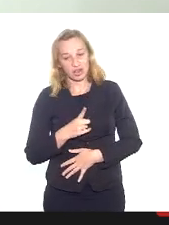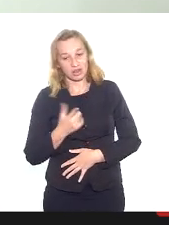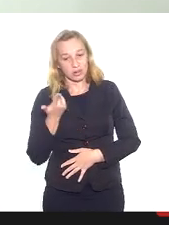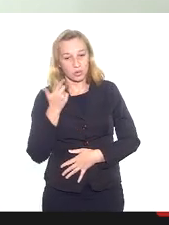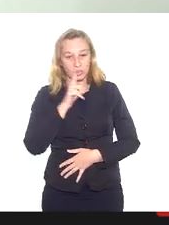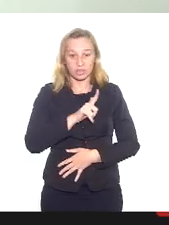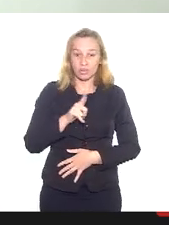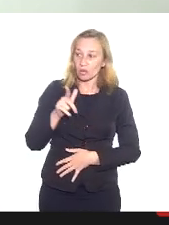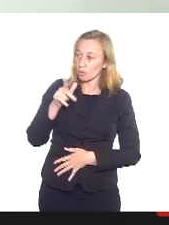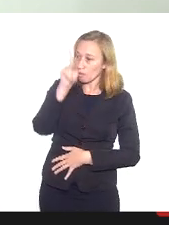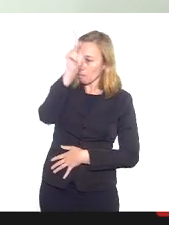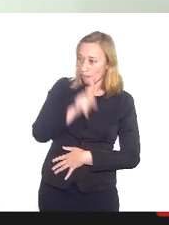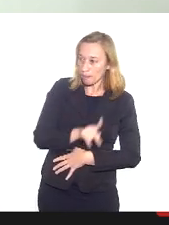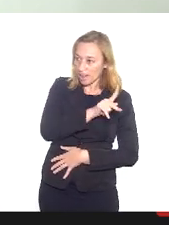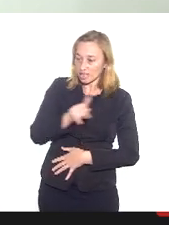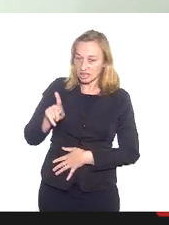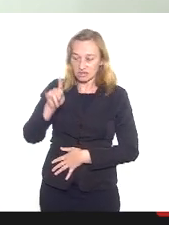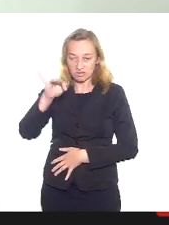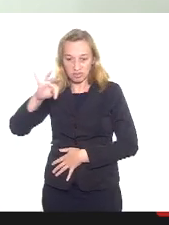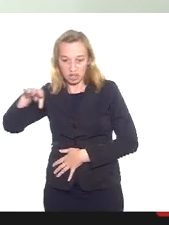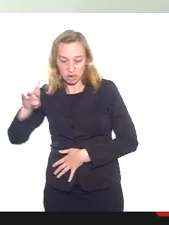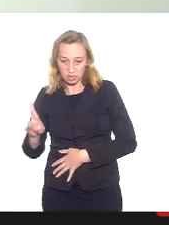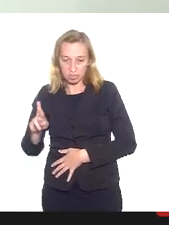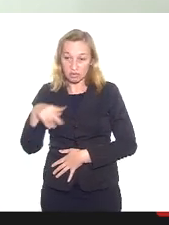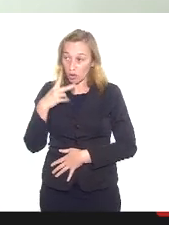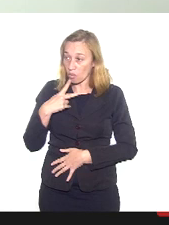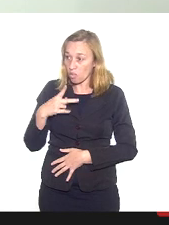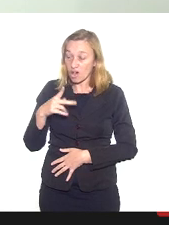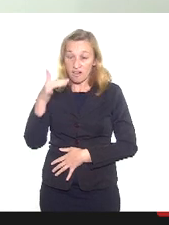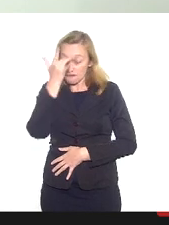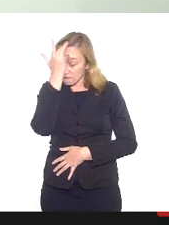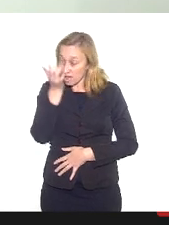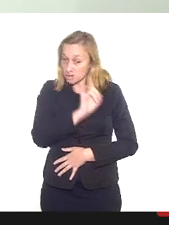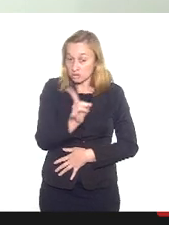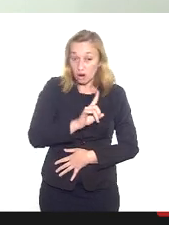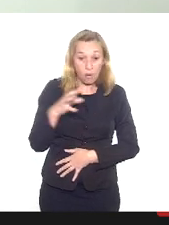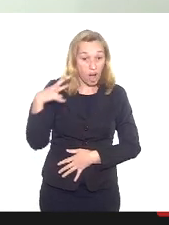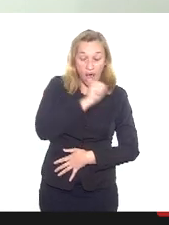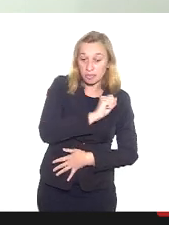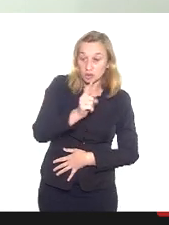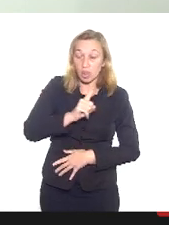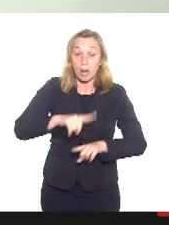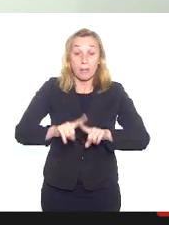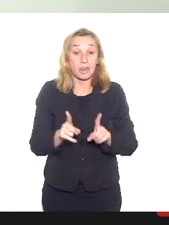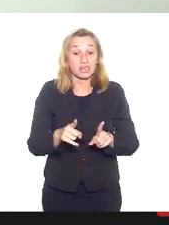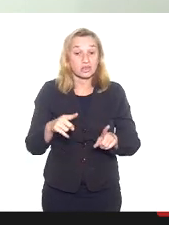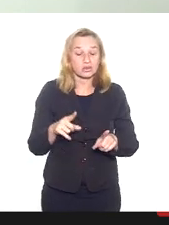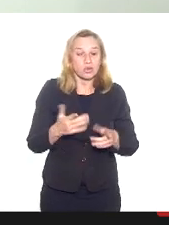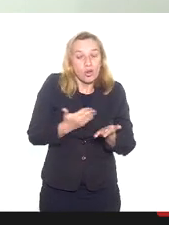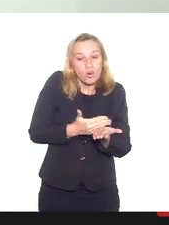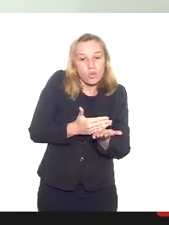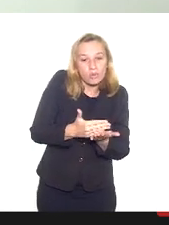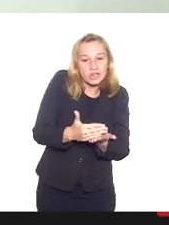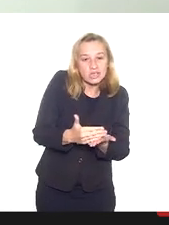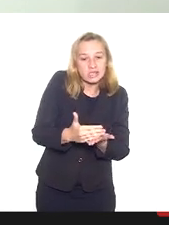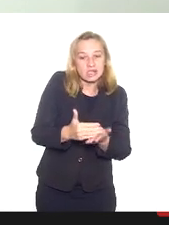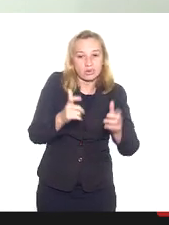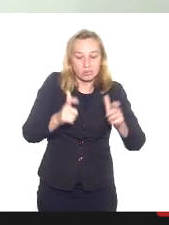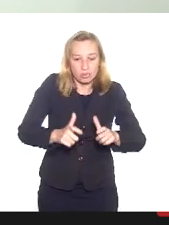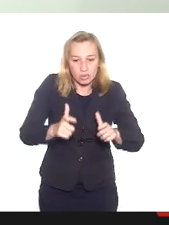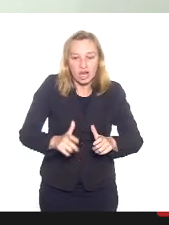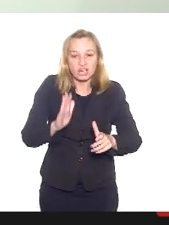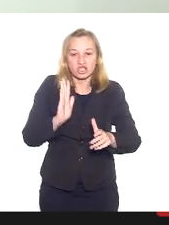o Padre Vitor, não vai ser fácil, não será rápido, mas eu acho que a gente está começando com os passos que já se